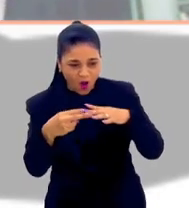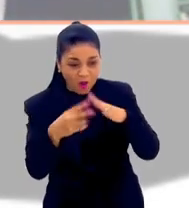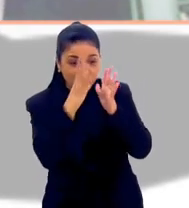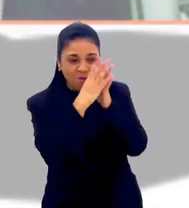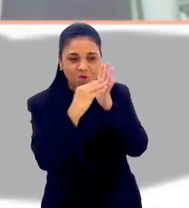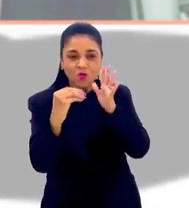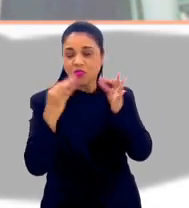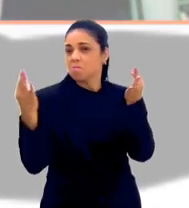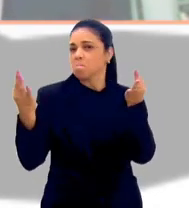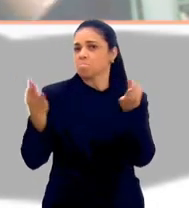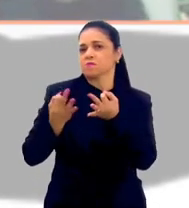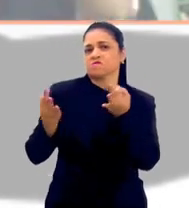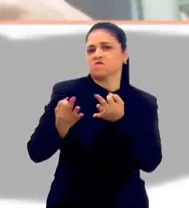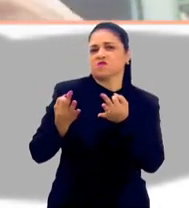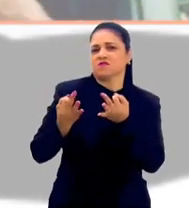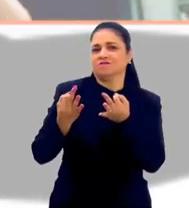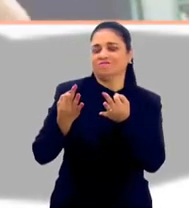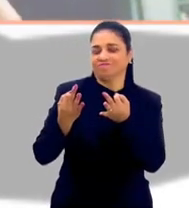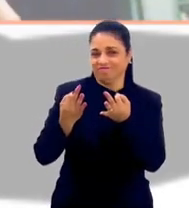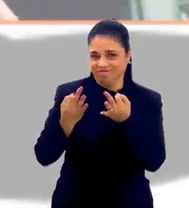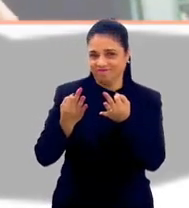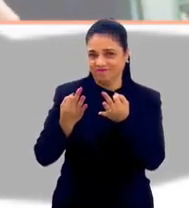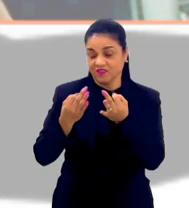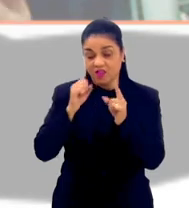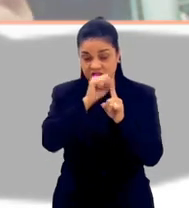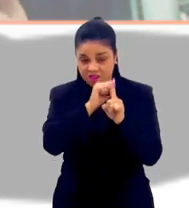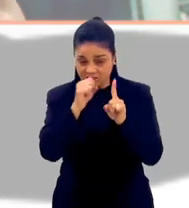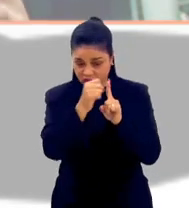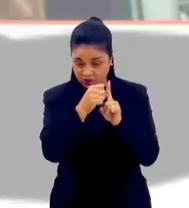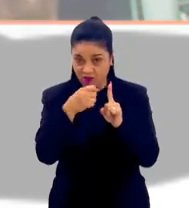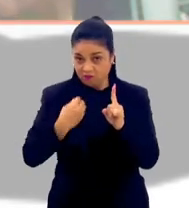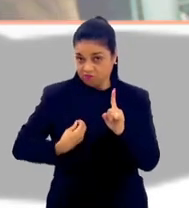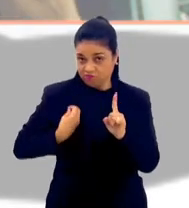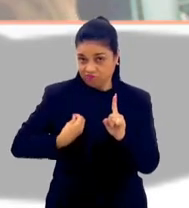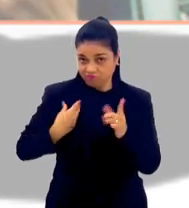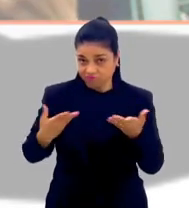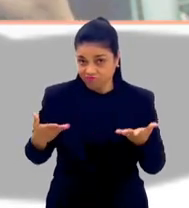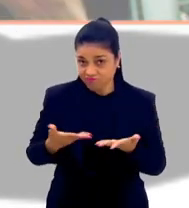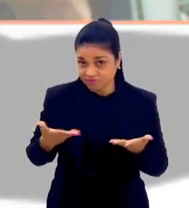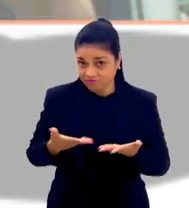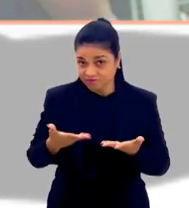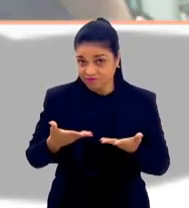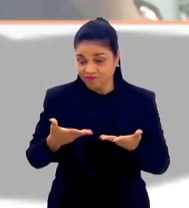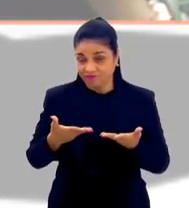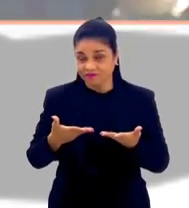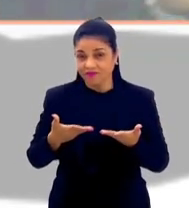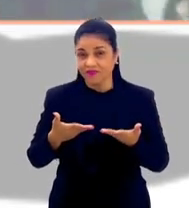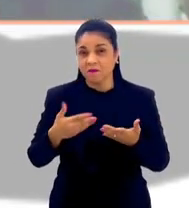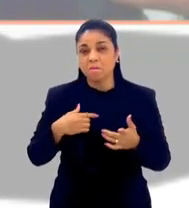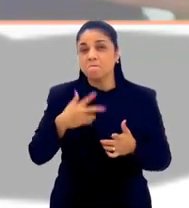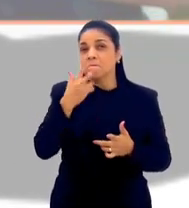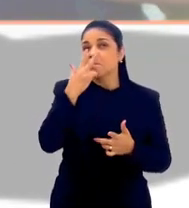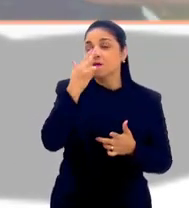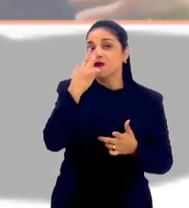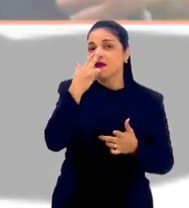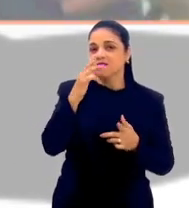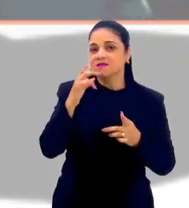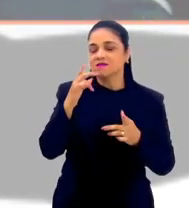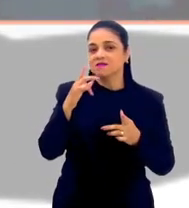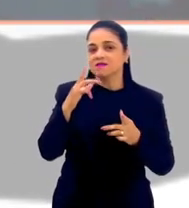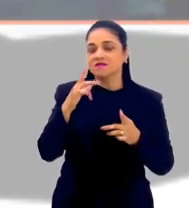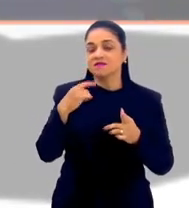modelo ideal. E nessa sociedade que a gente vive, primeiro, a gente vive como se a exclusividade,